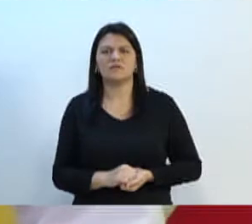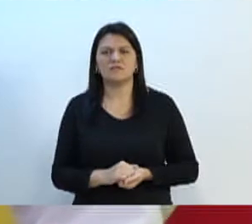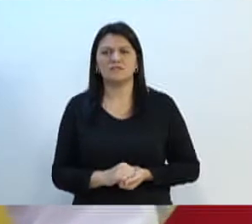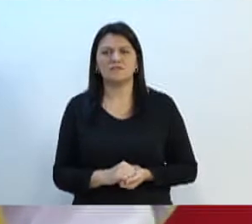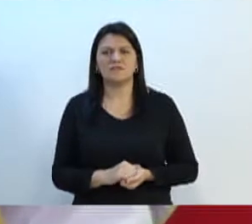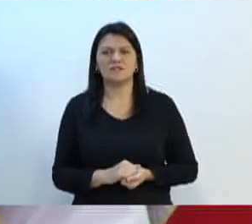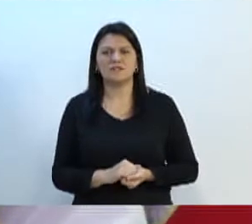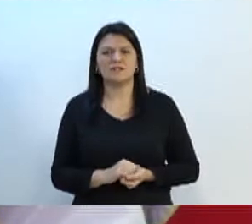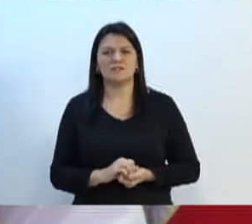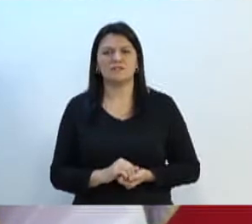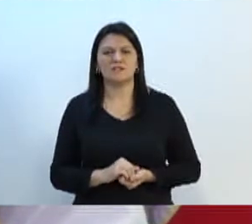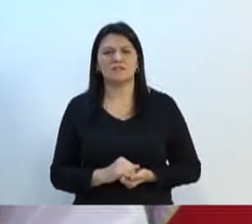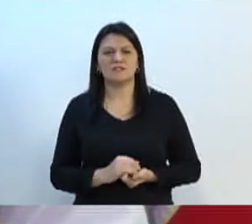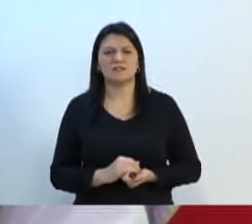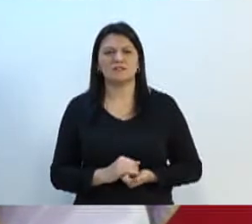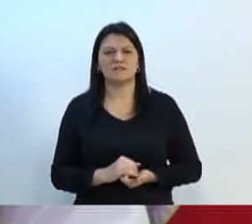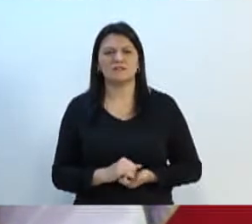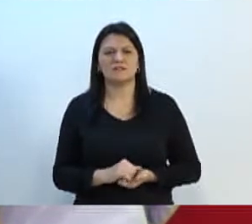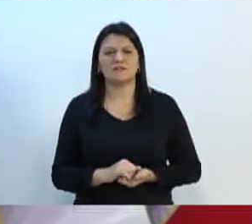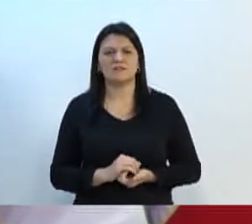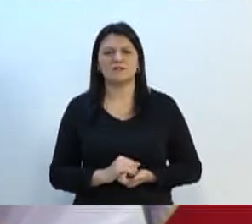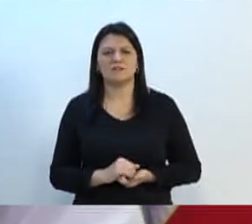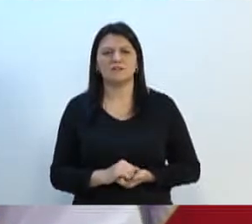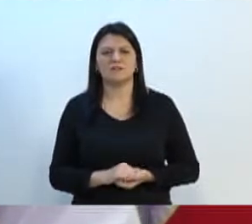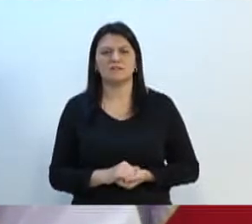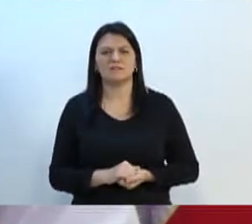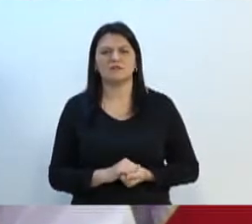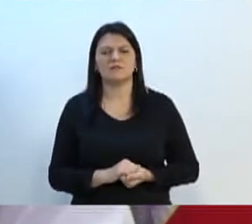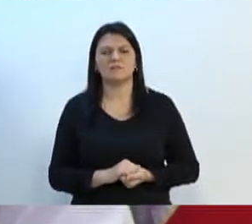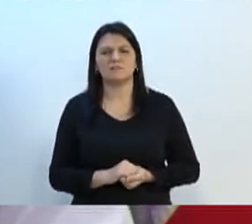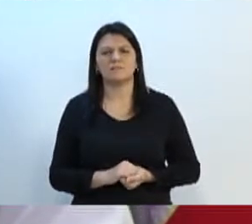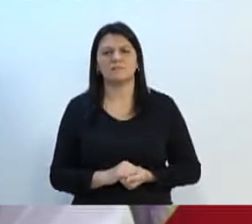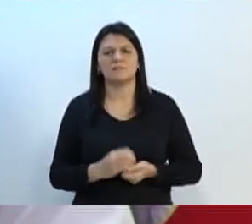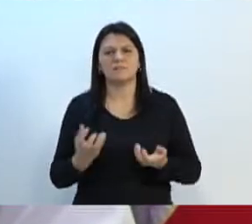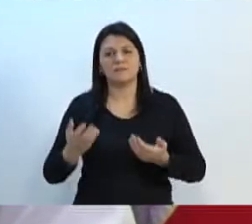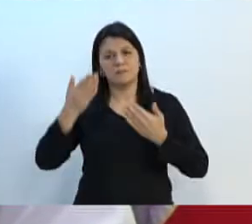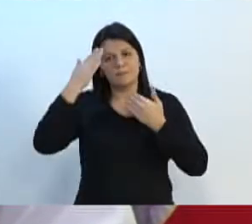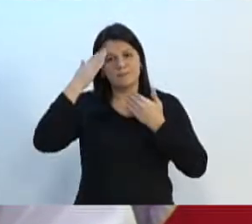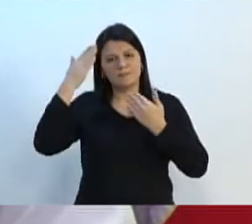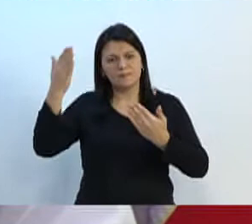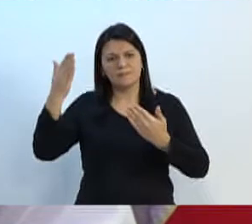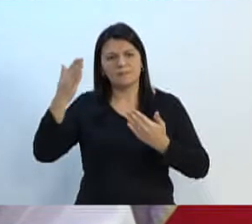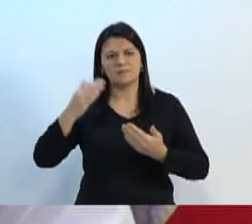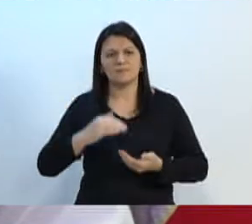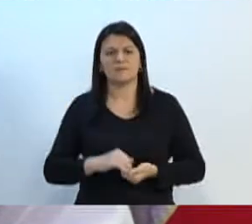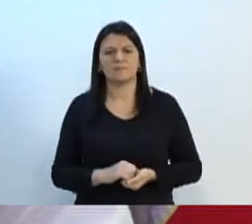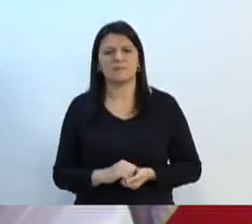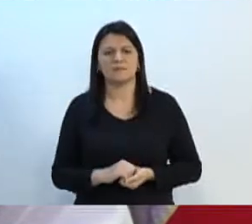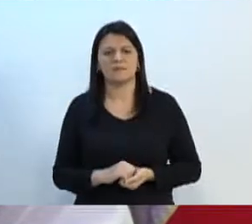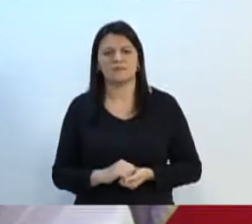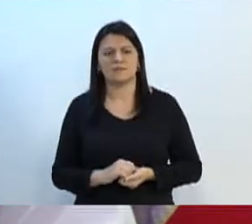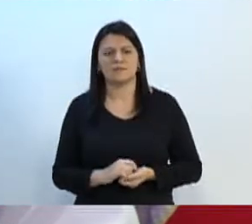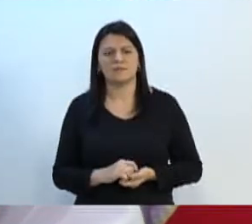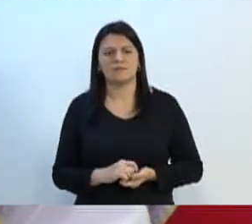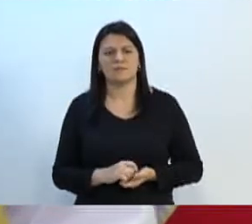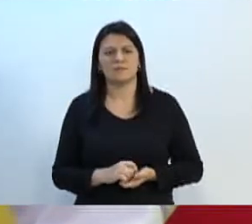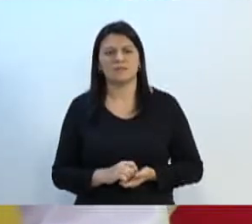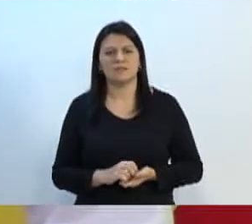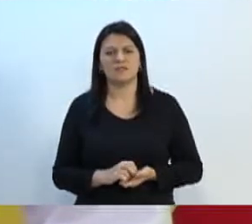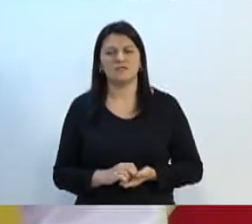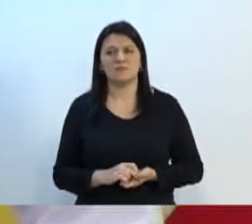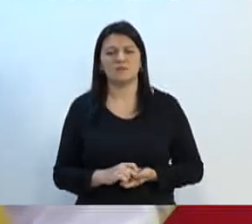presidente, hoje eu quero aqui fazer um agradecimento, infelizmente na terça-feira,